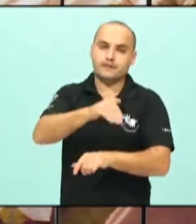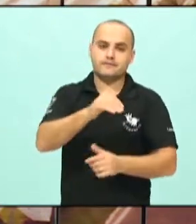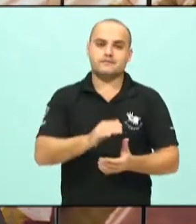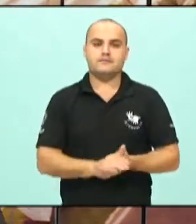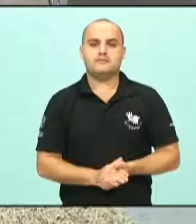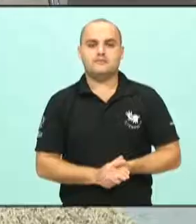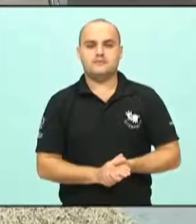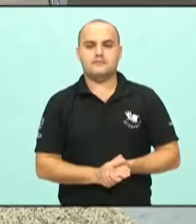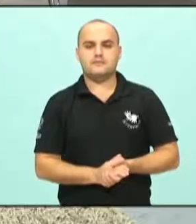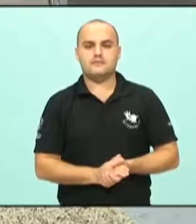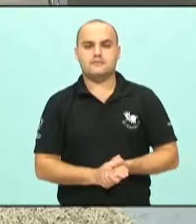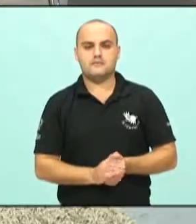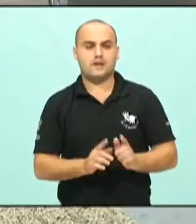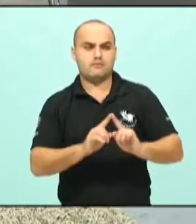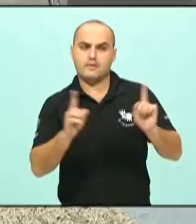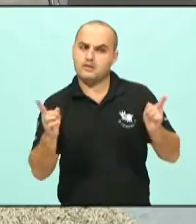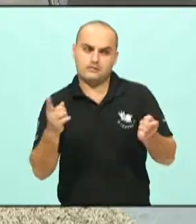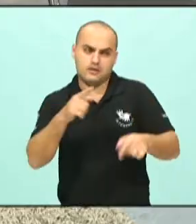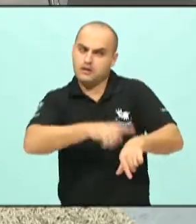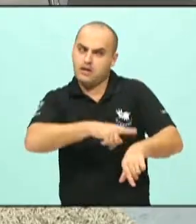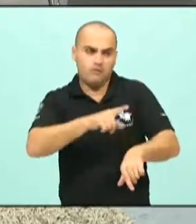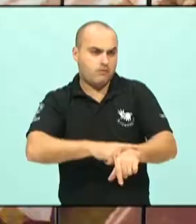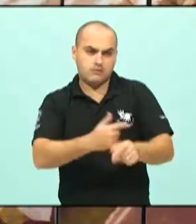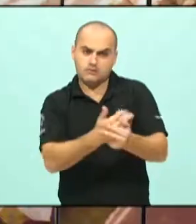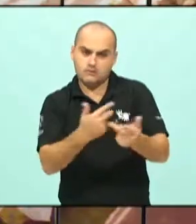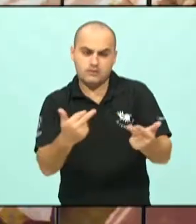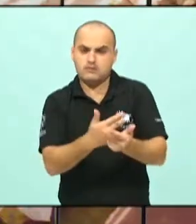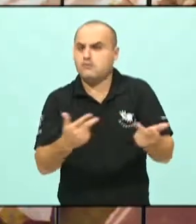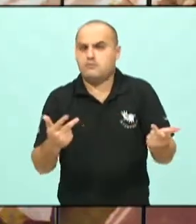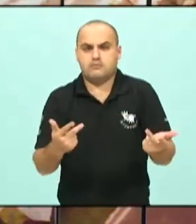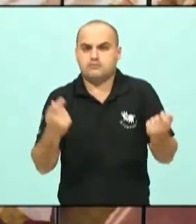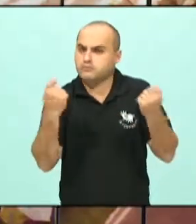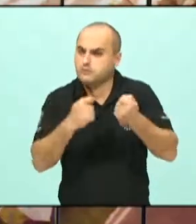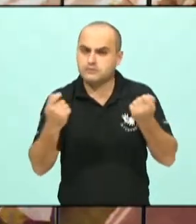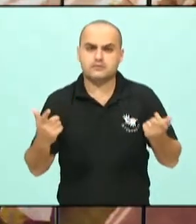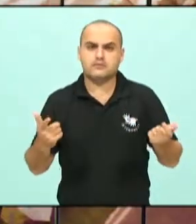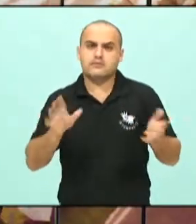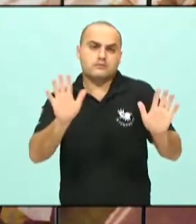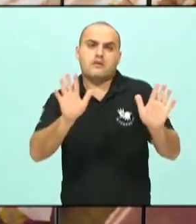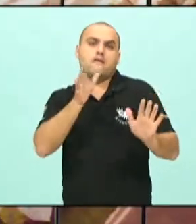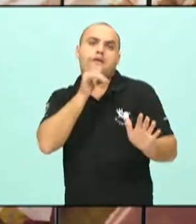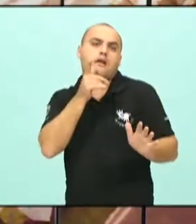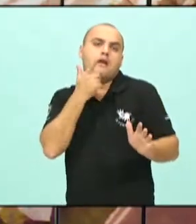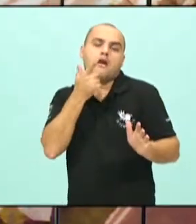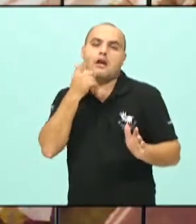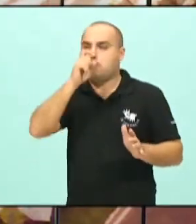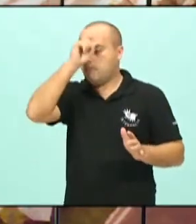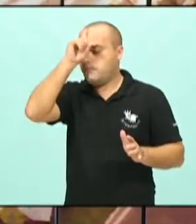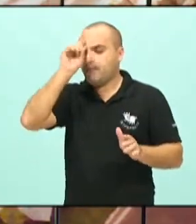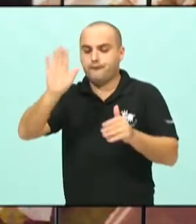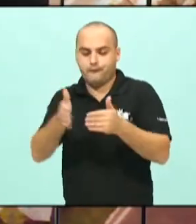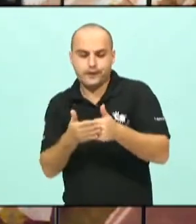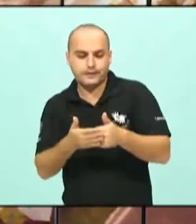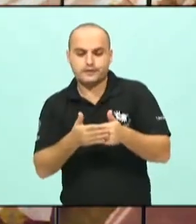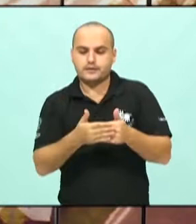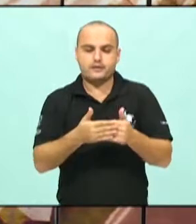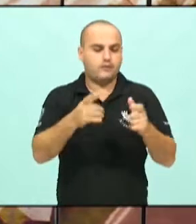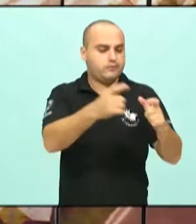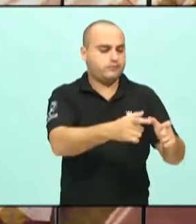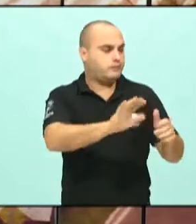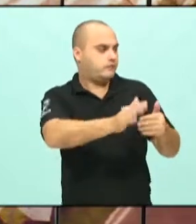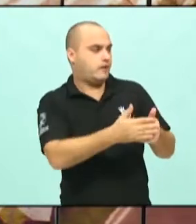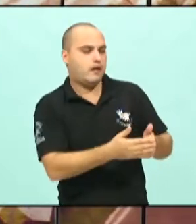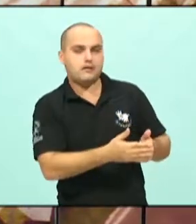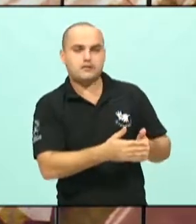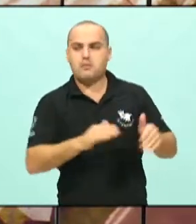Mas está na hora de alguma coisa ser feita, não dá mais, é para ficar ouvindo que o Marieta precisa fechar uma ala, o Pequeno